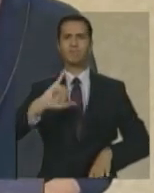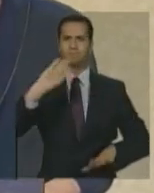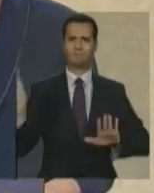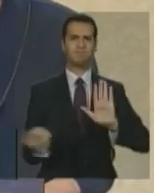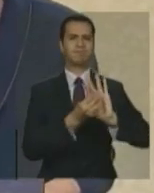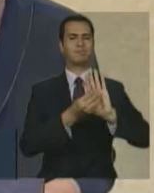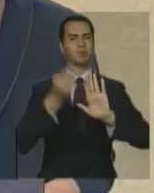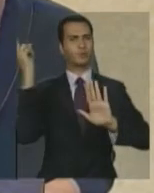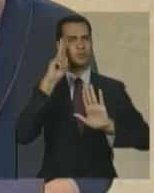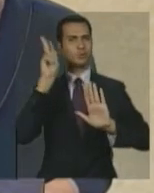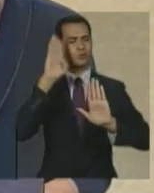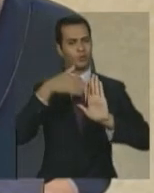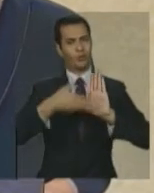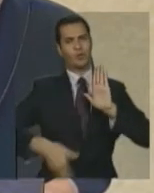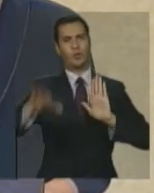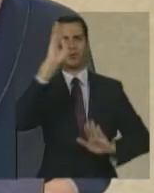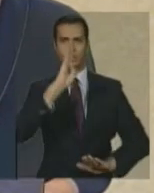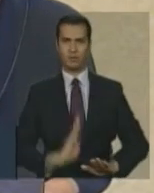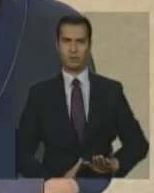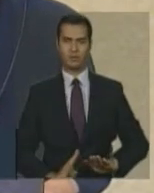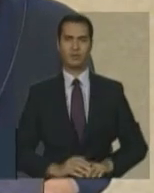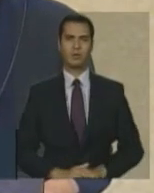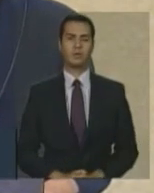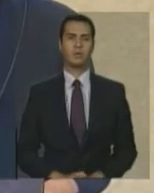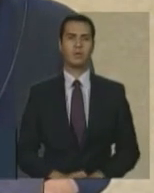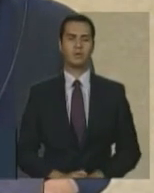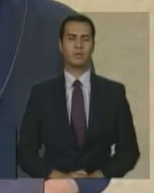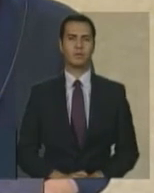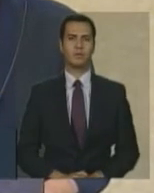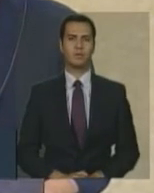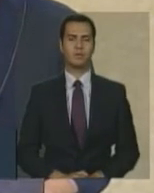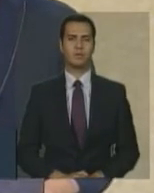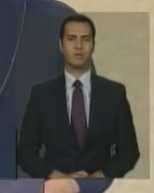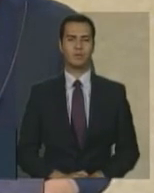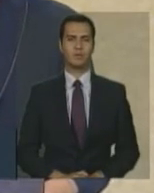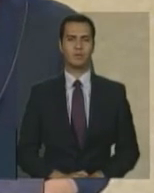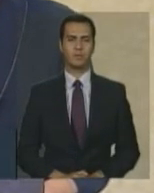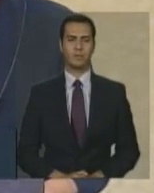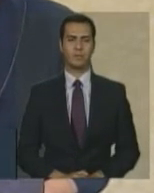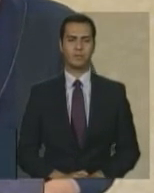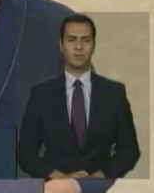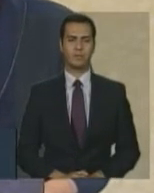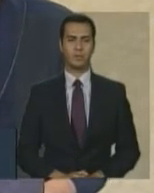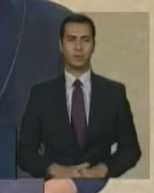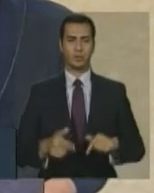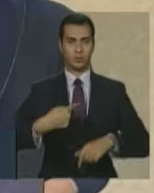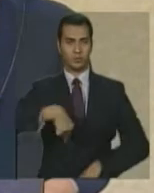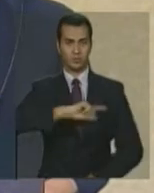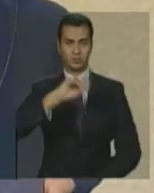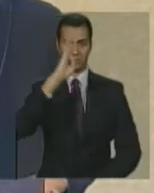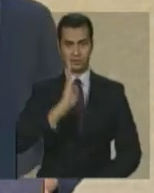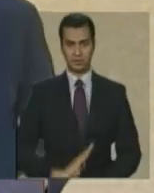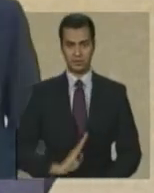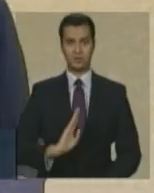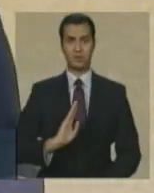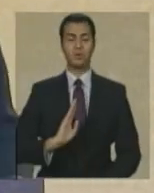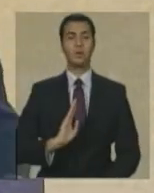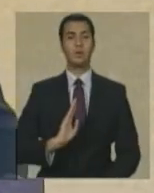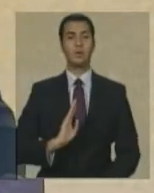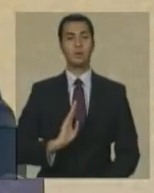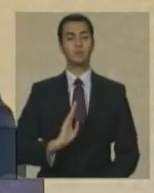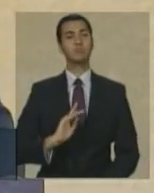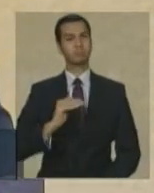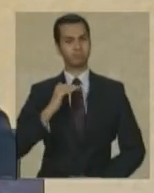marcados na história do Brasil e colocam o nosso país num patamar superior